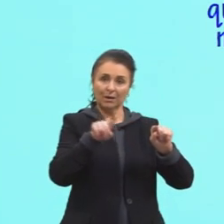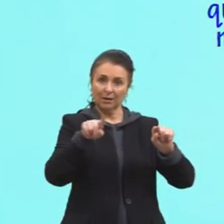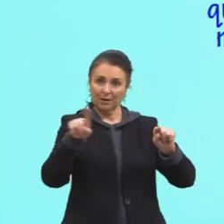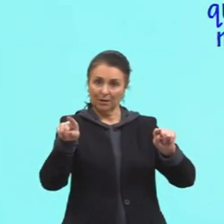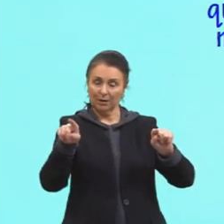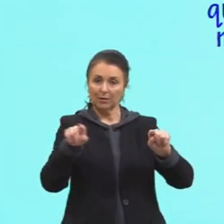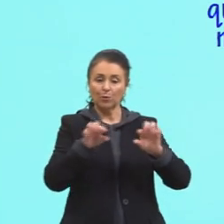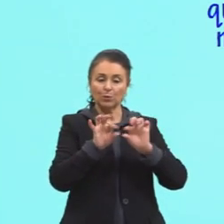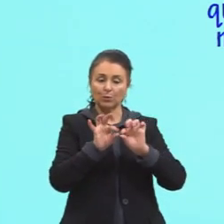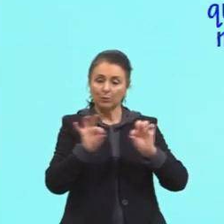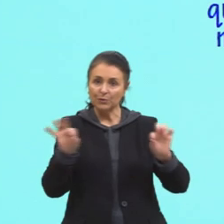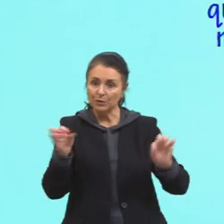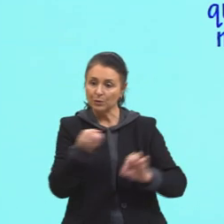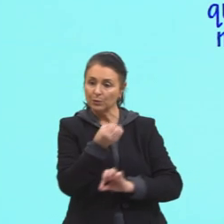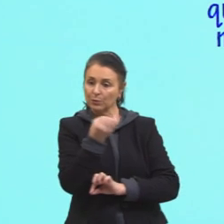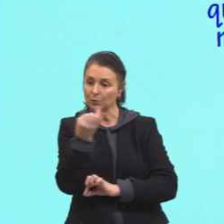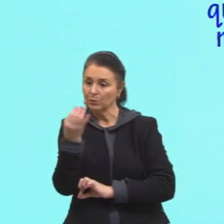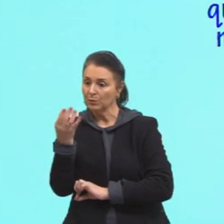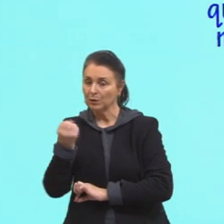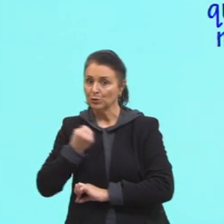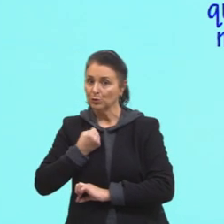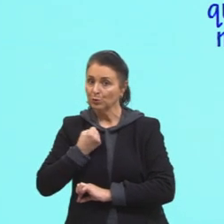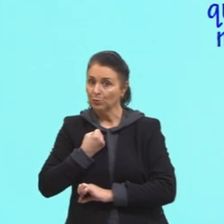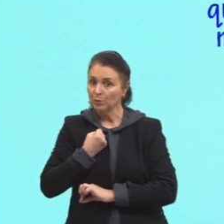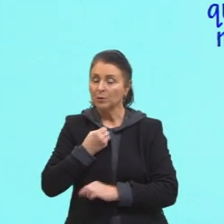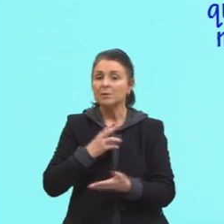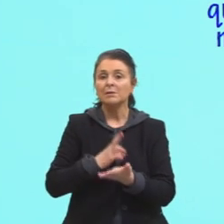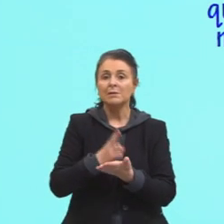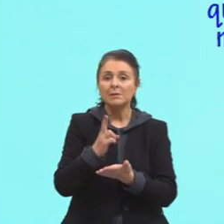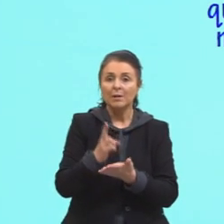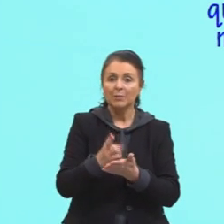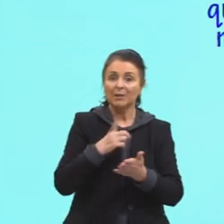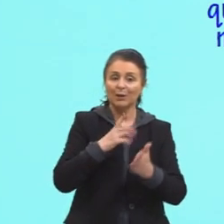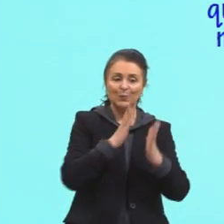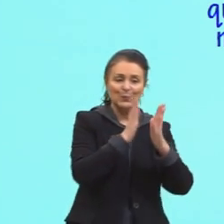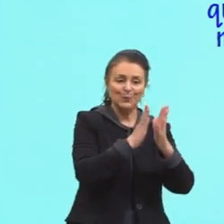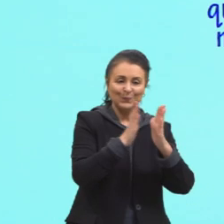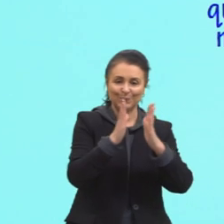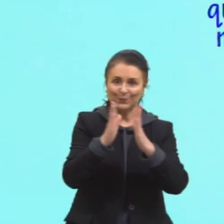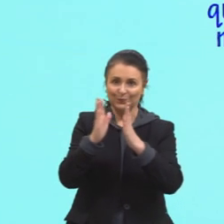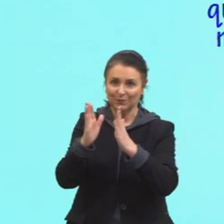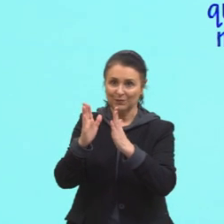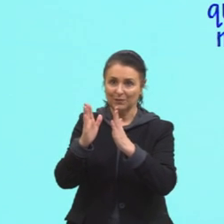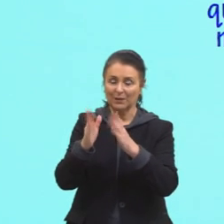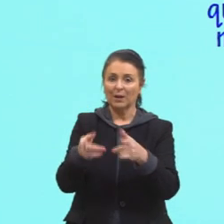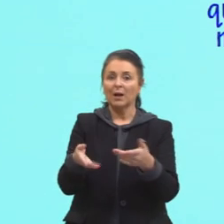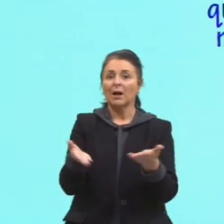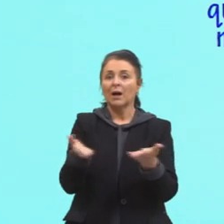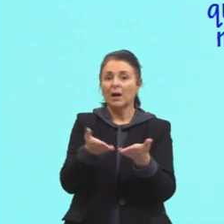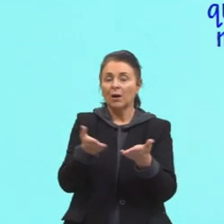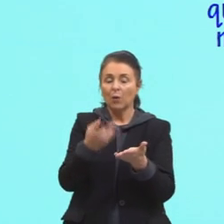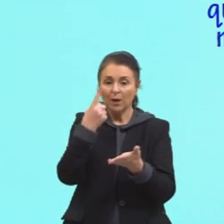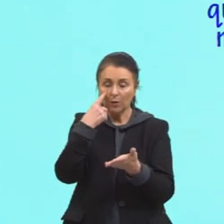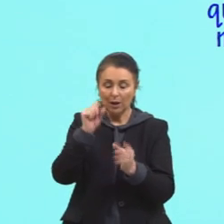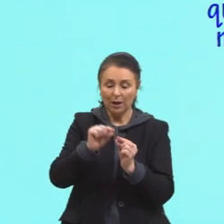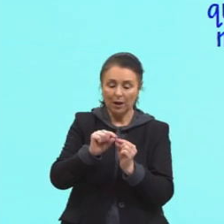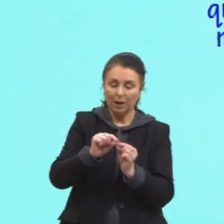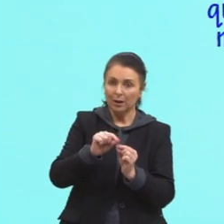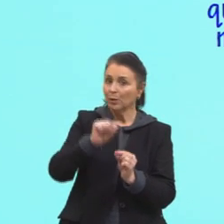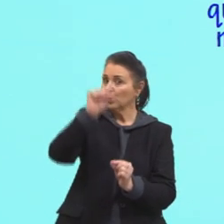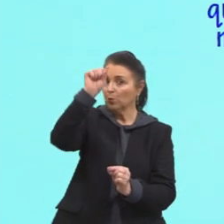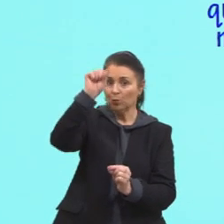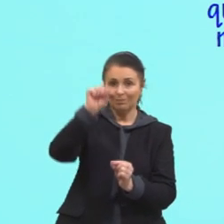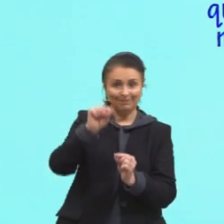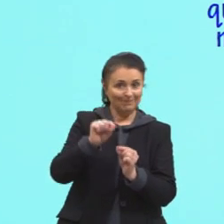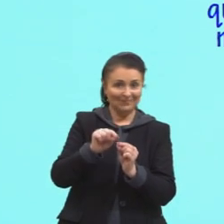são medidas, quantidades numéricas, né? Sempre um intervalo. Agora, ao invés de olhar a altura, né? A